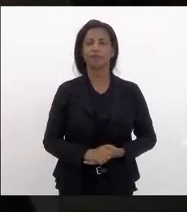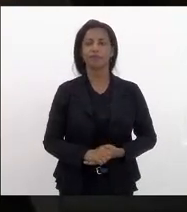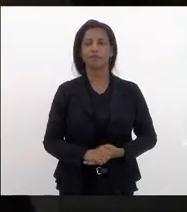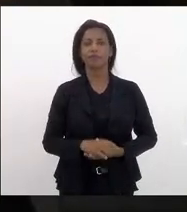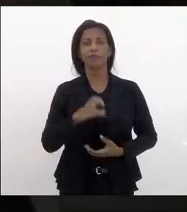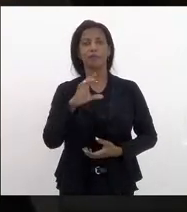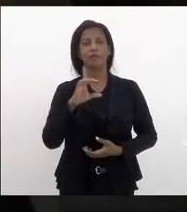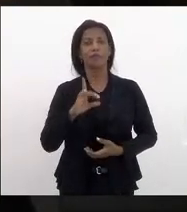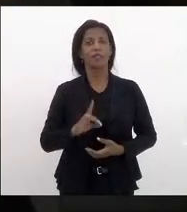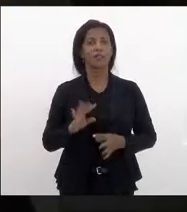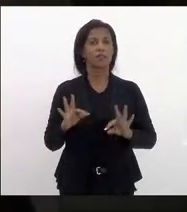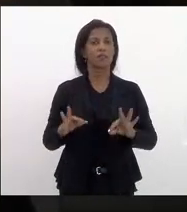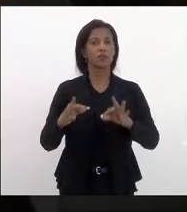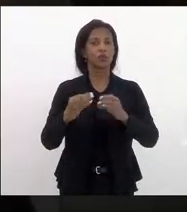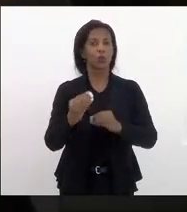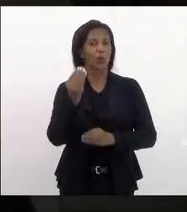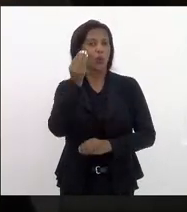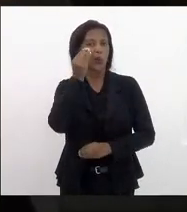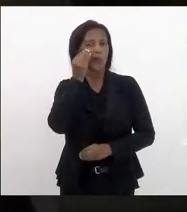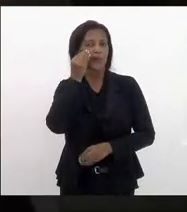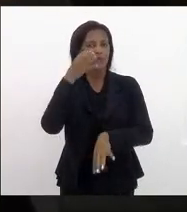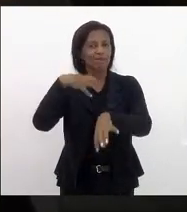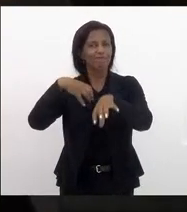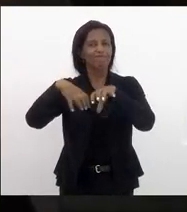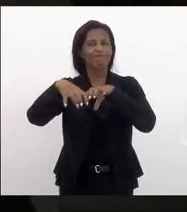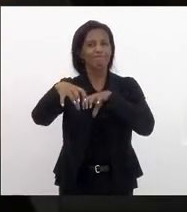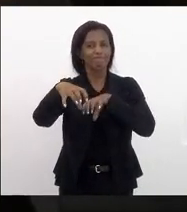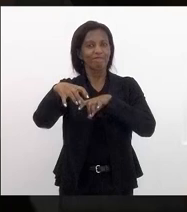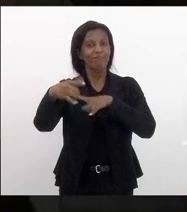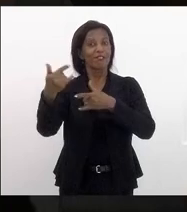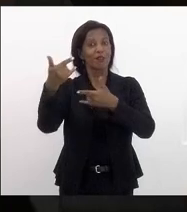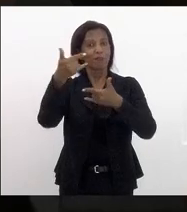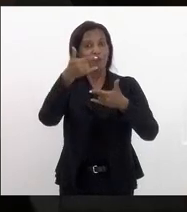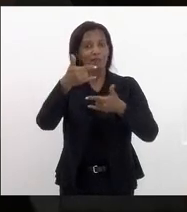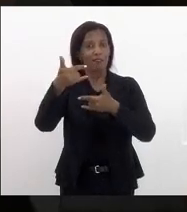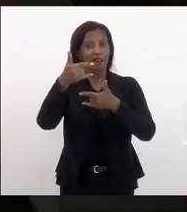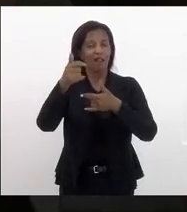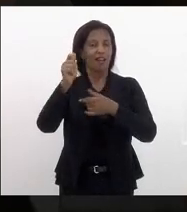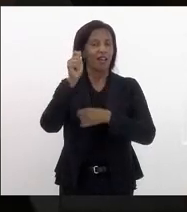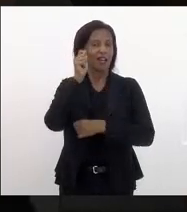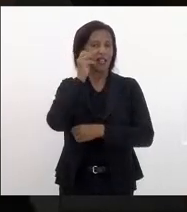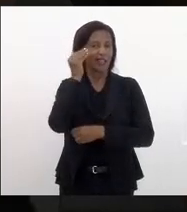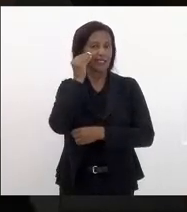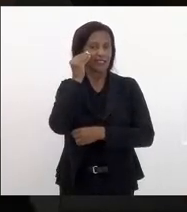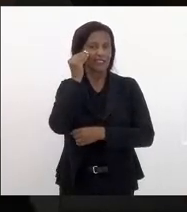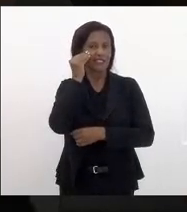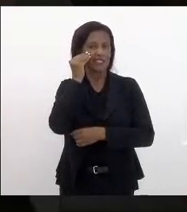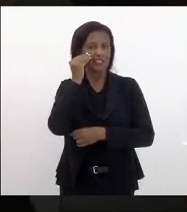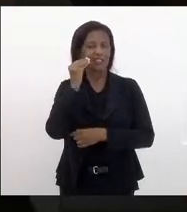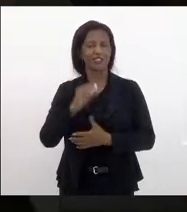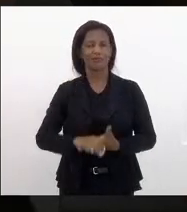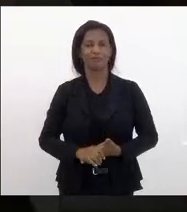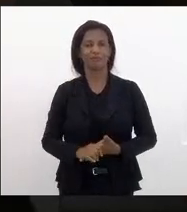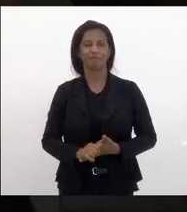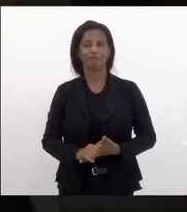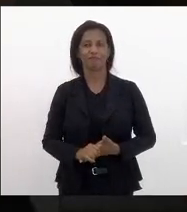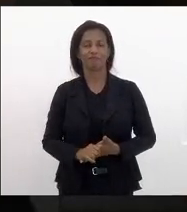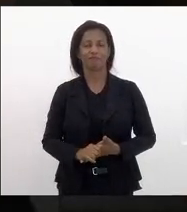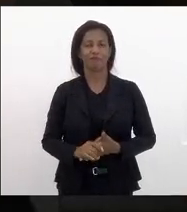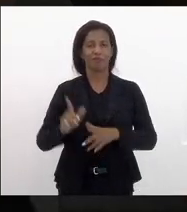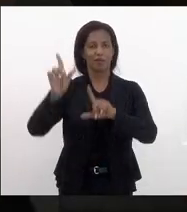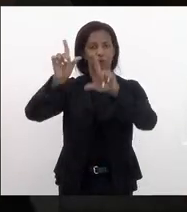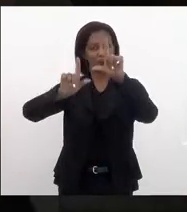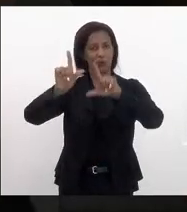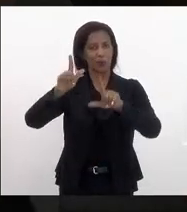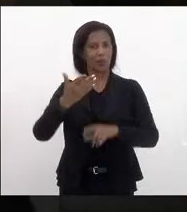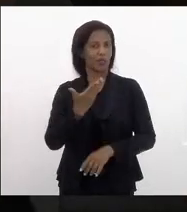cidadãs e cidadãos que nos assistem pela TV Alerj e nos seguem pelas redes sociais imprensa e